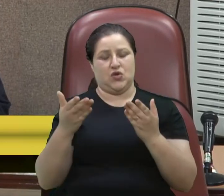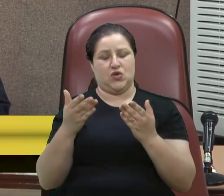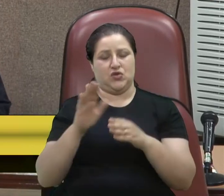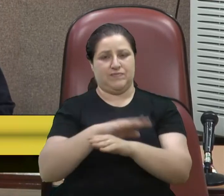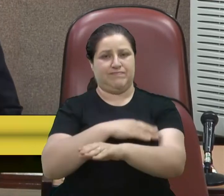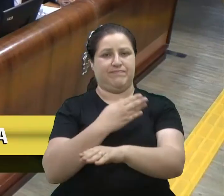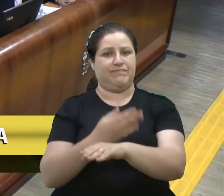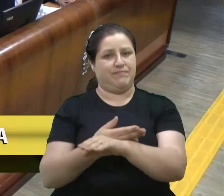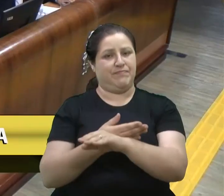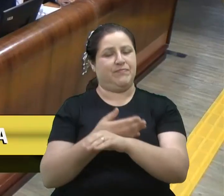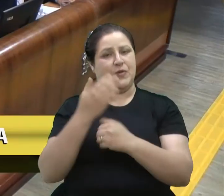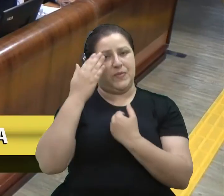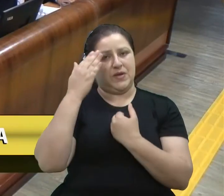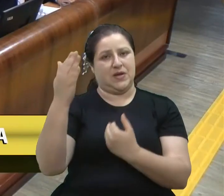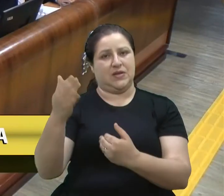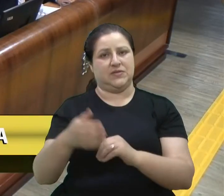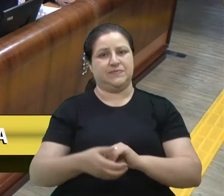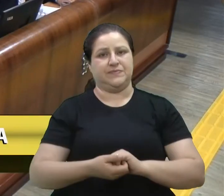obrigado.